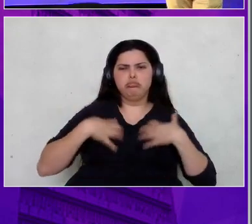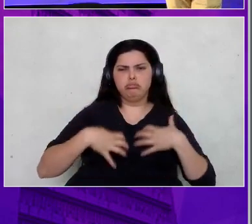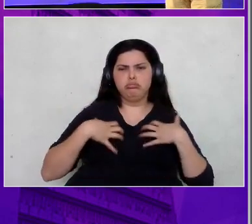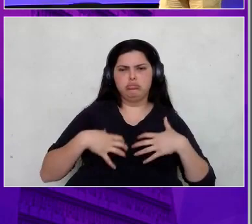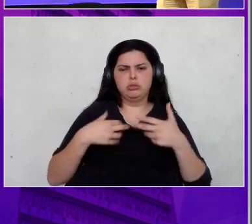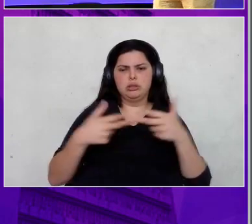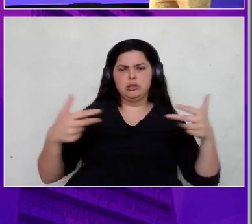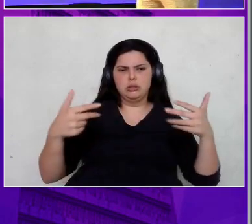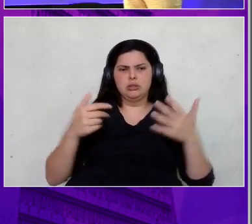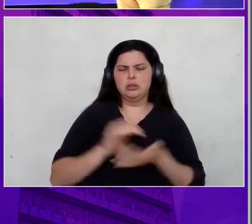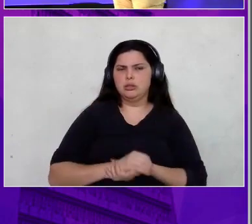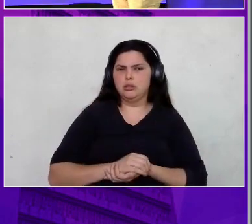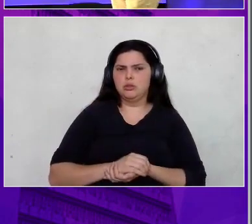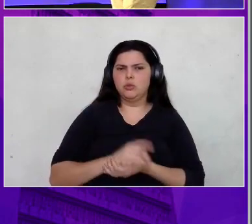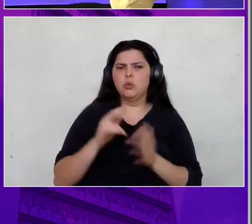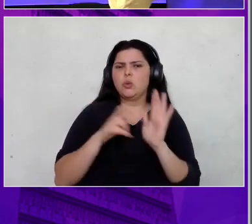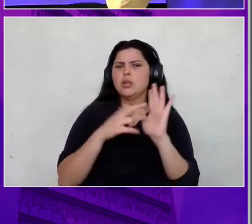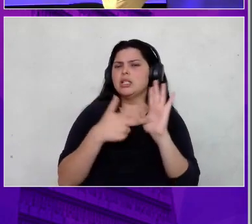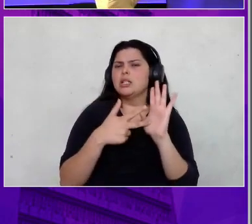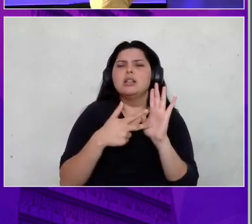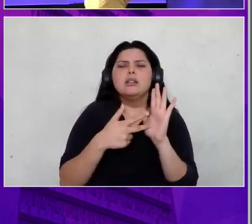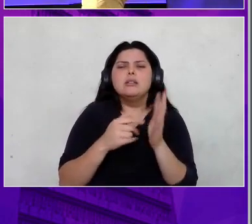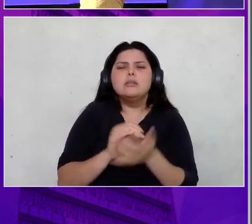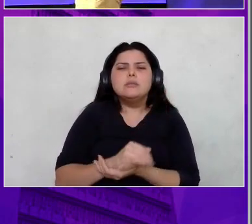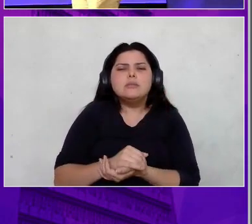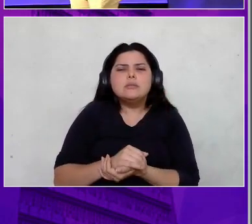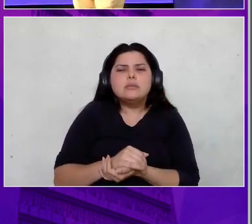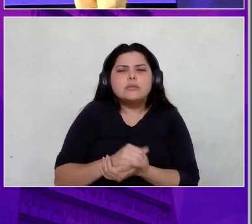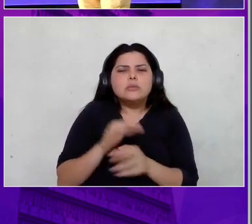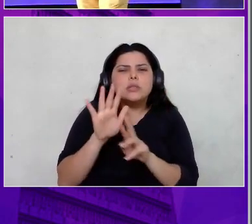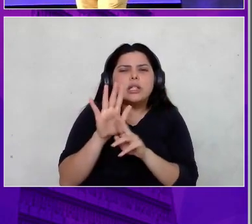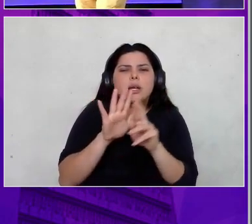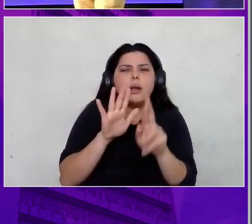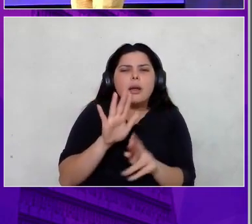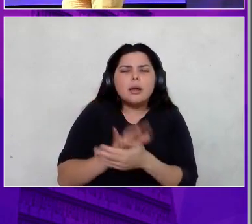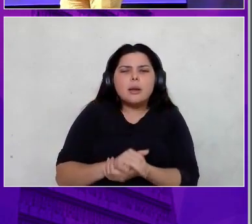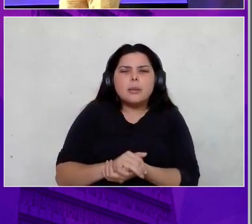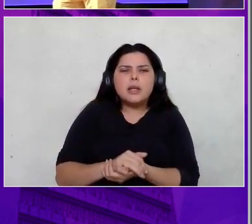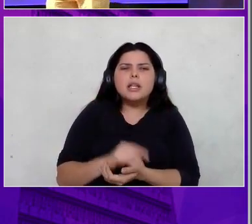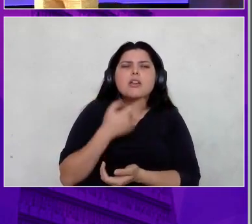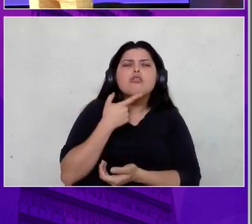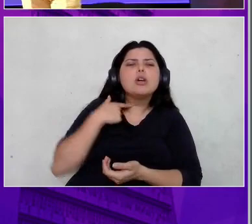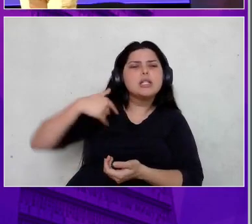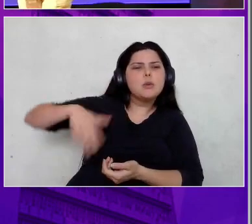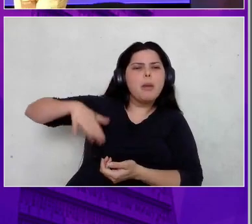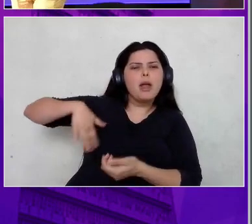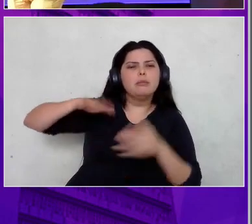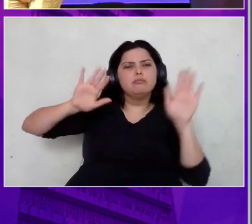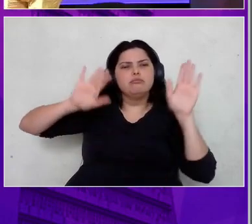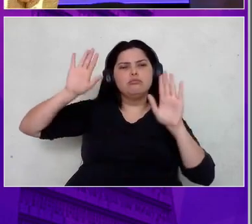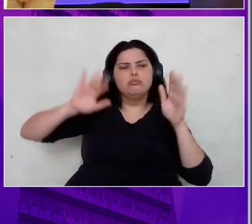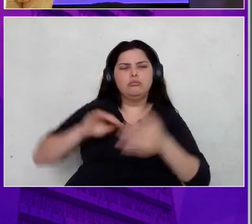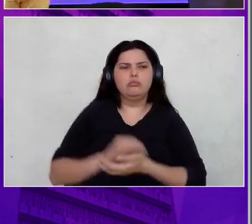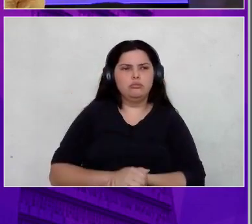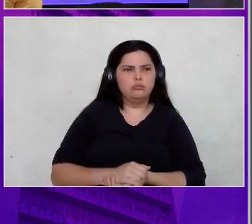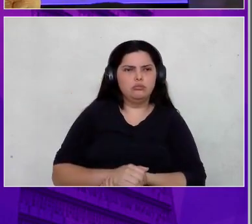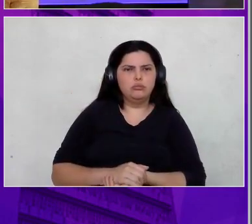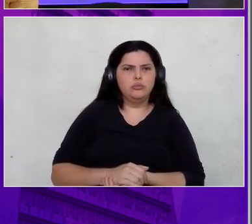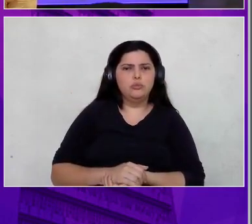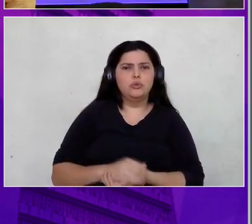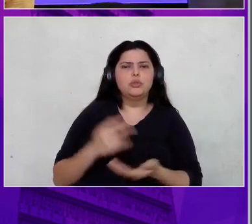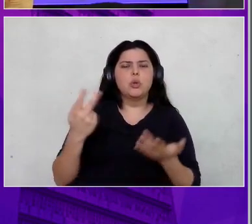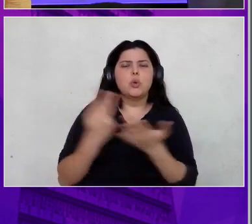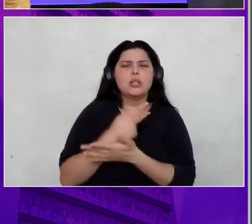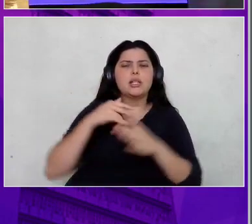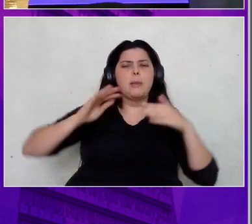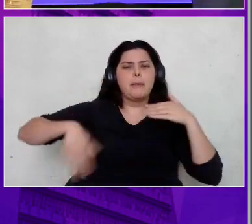O que representa o Mar Revolto? Quem é que gosta de praia? O que acontece quando você vai na praia